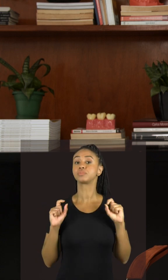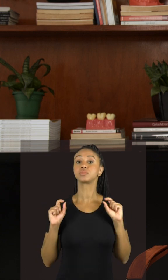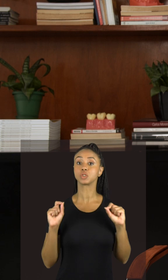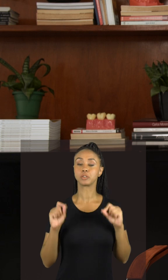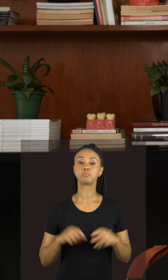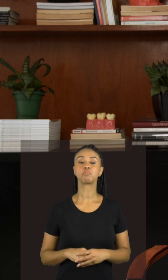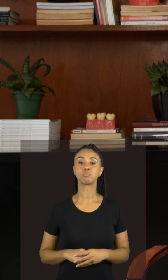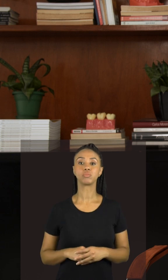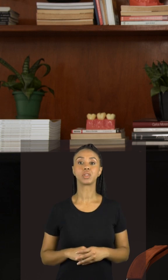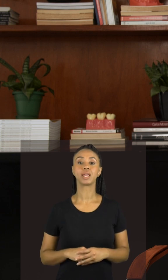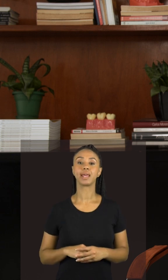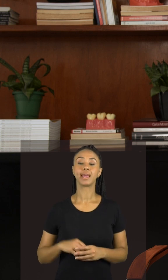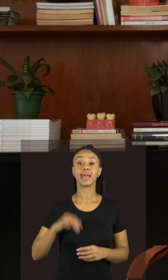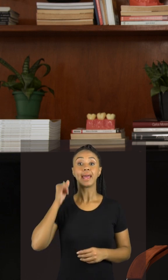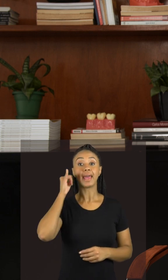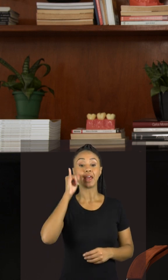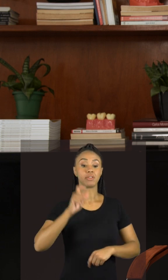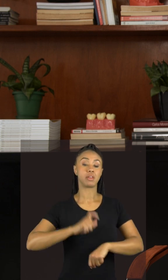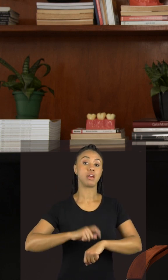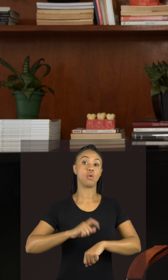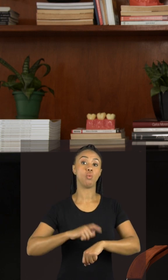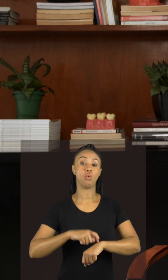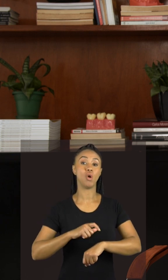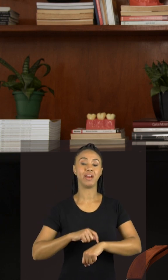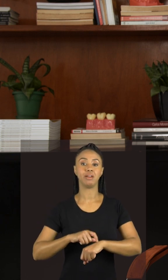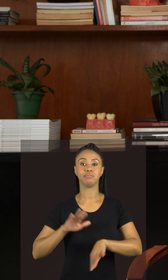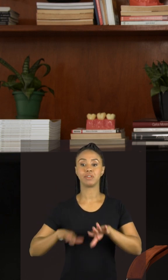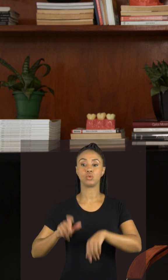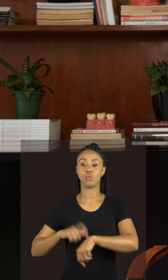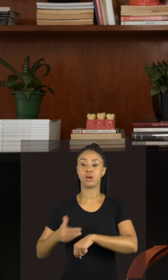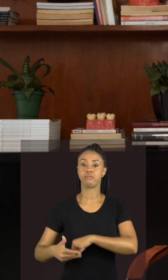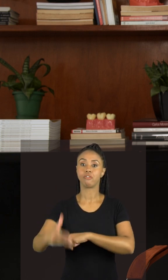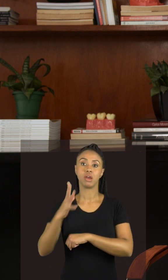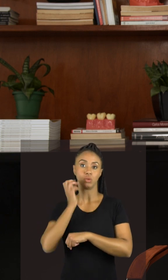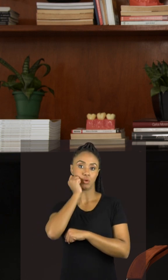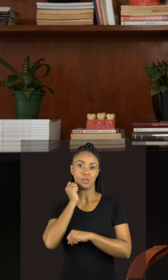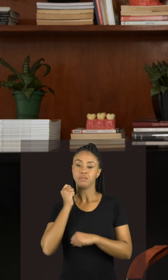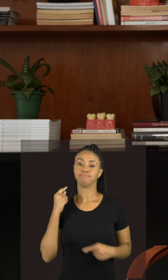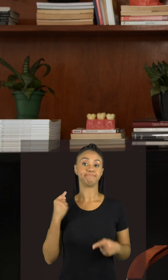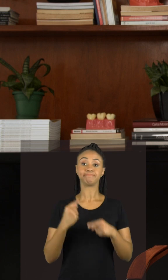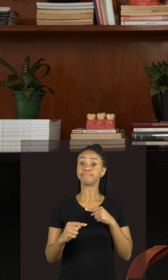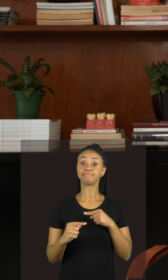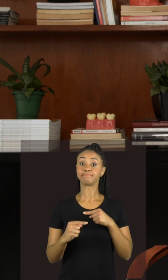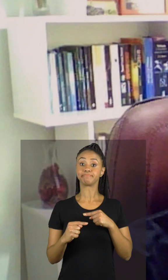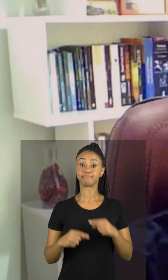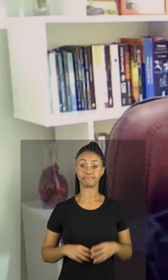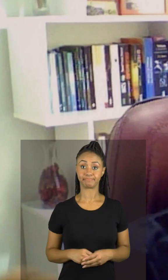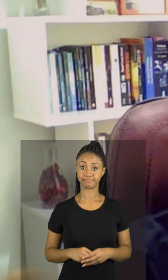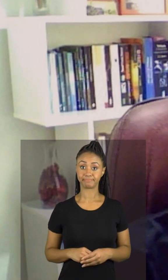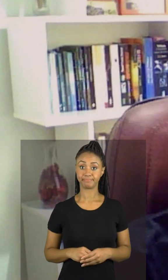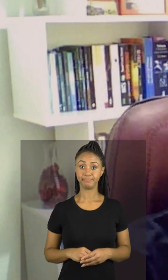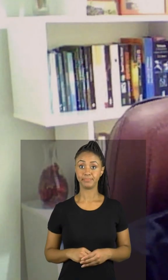Precisamos sempre evitar alguns horários que são inadequados para a prática da educação física,